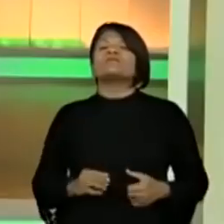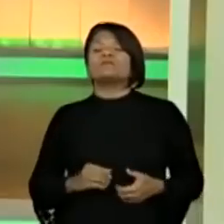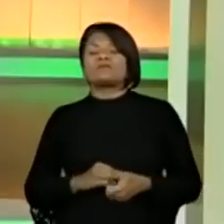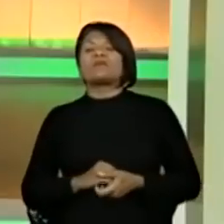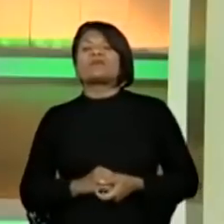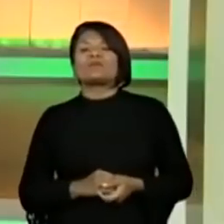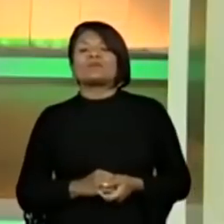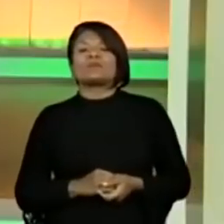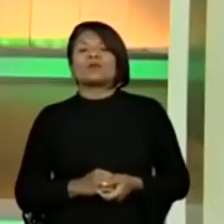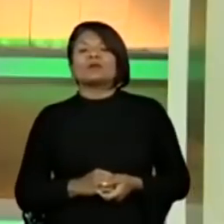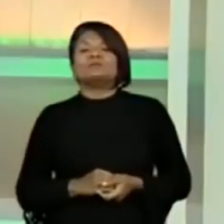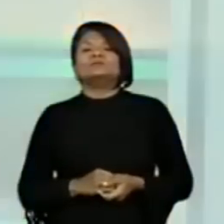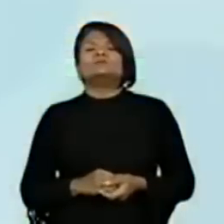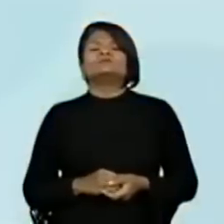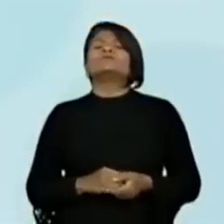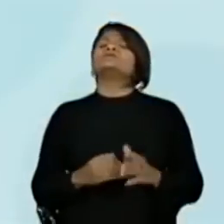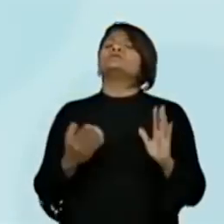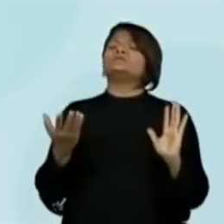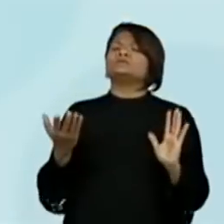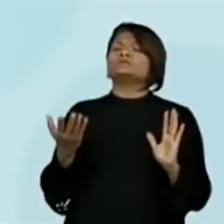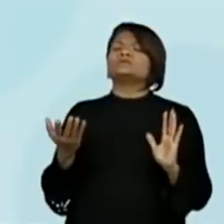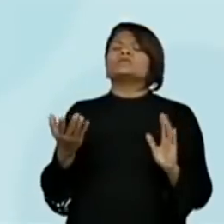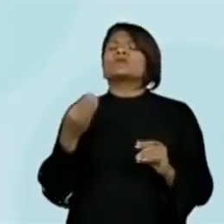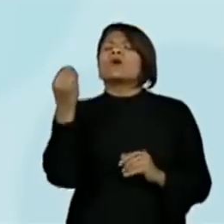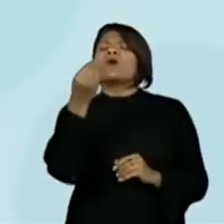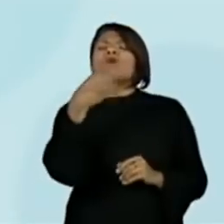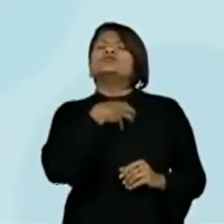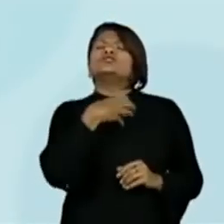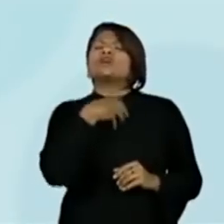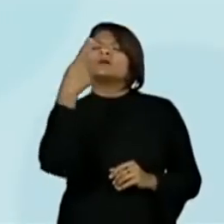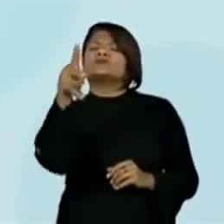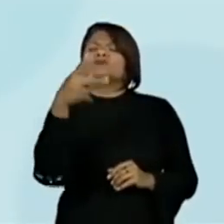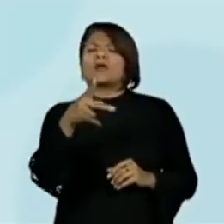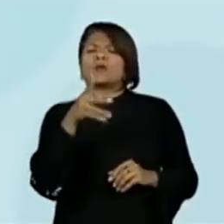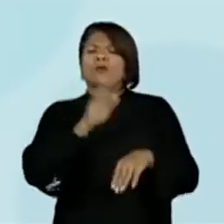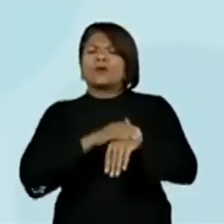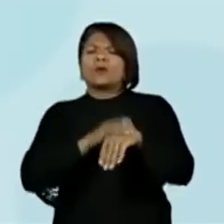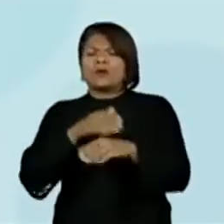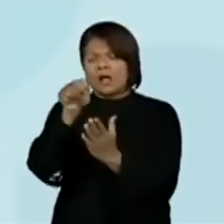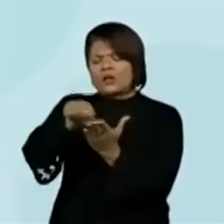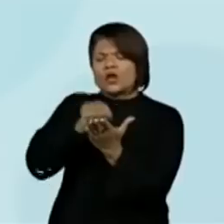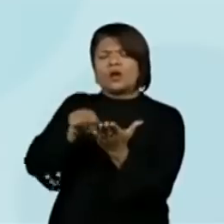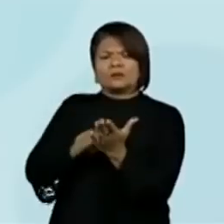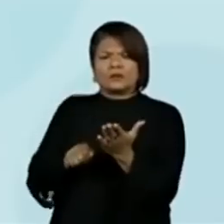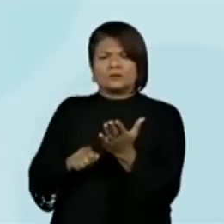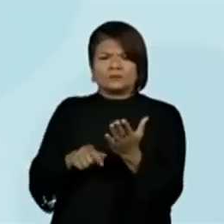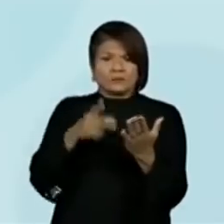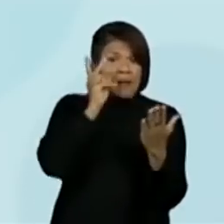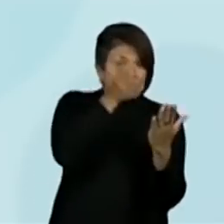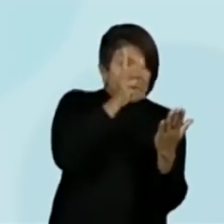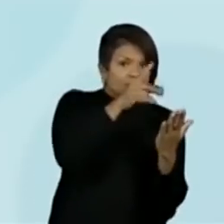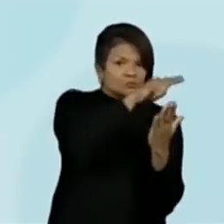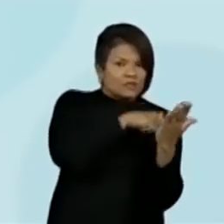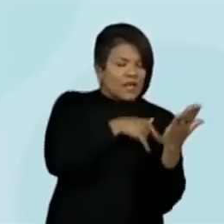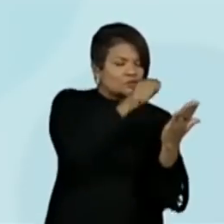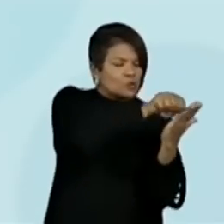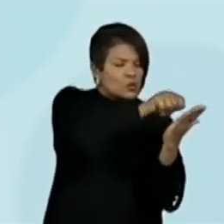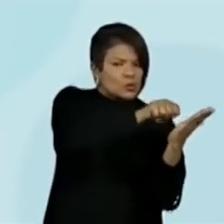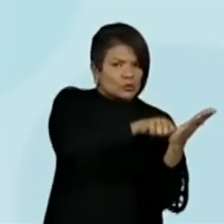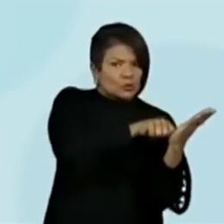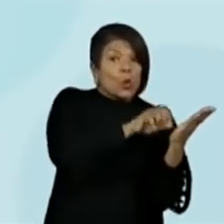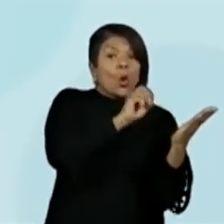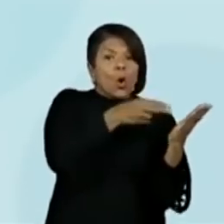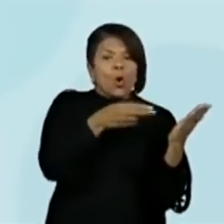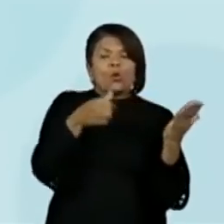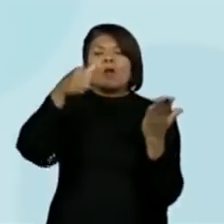Então, como você faz essas anotações? Você faz no próprio texto? Você usa um post-it? Você tem